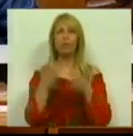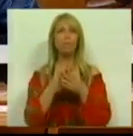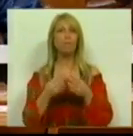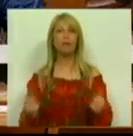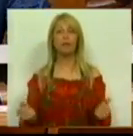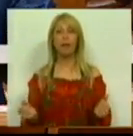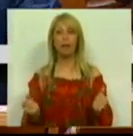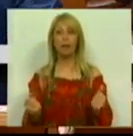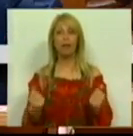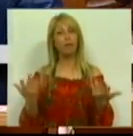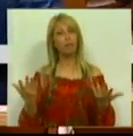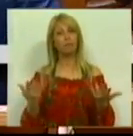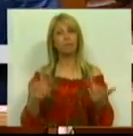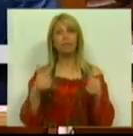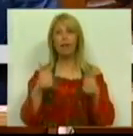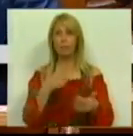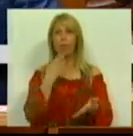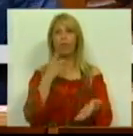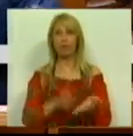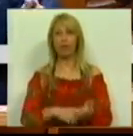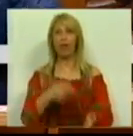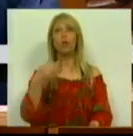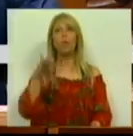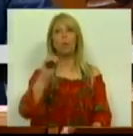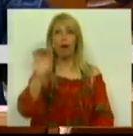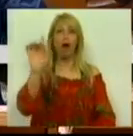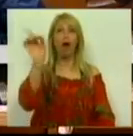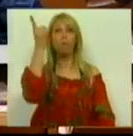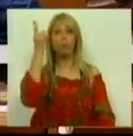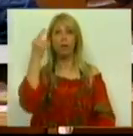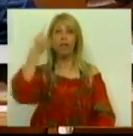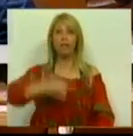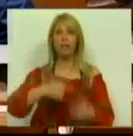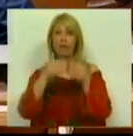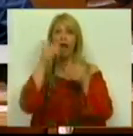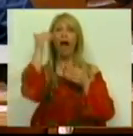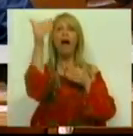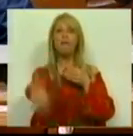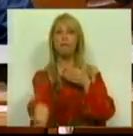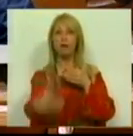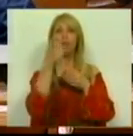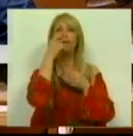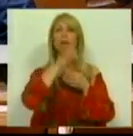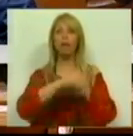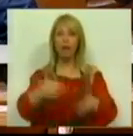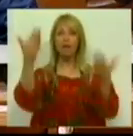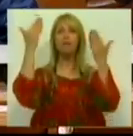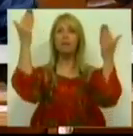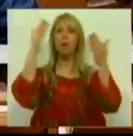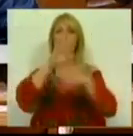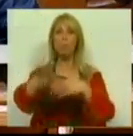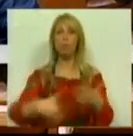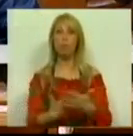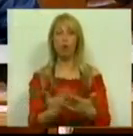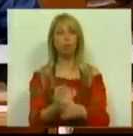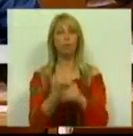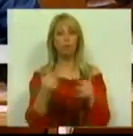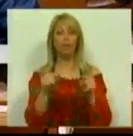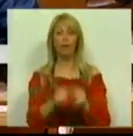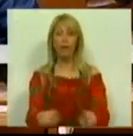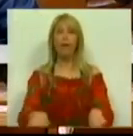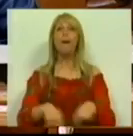É que, em boa verdade, o PSD está na primeira linha dos que saúdam esta proposta porque este Partido deveria